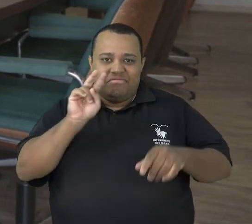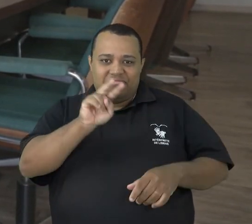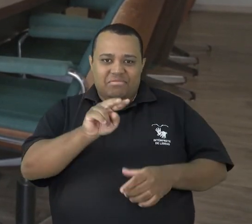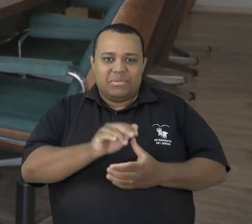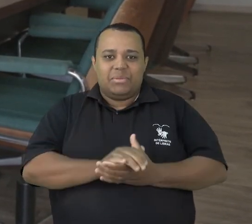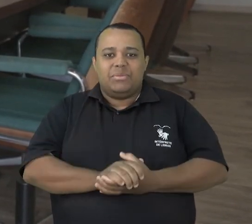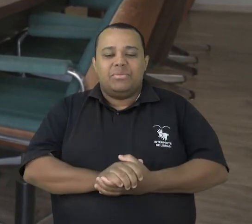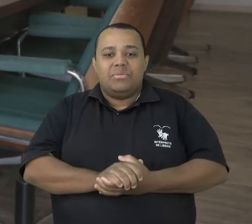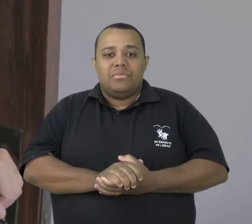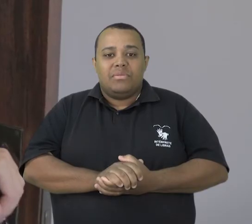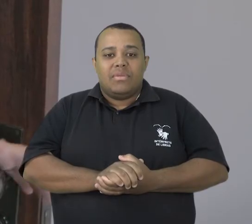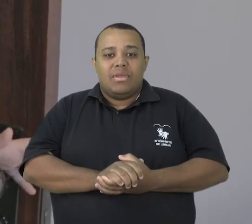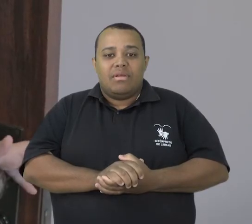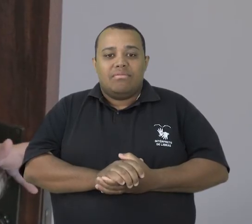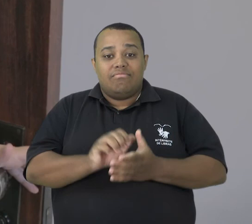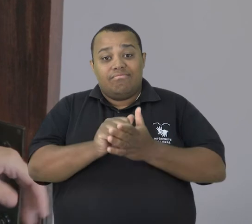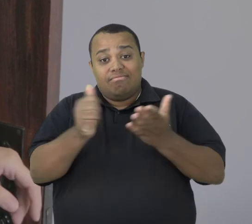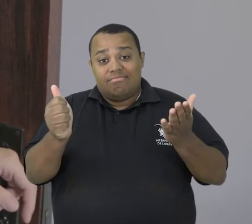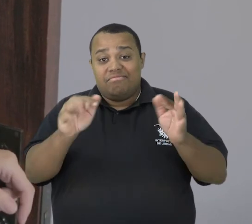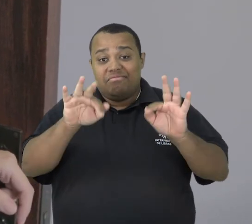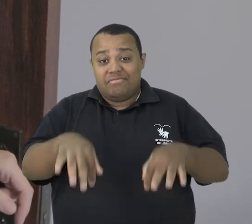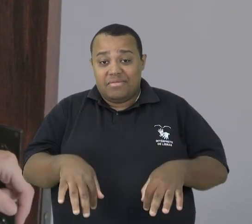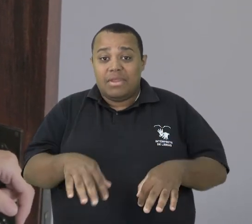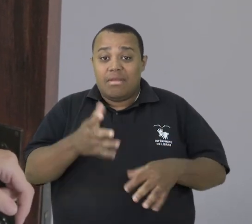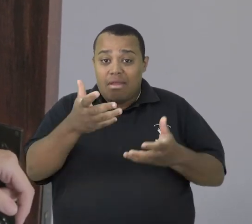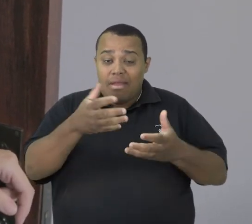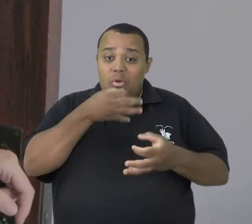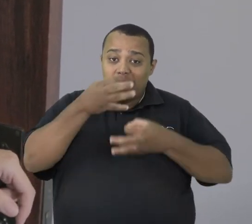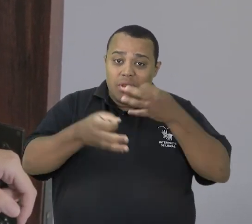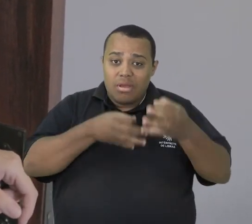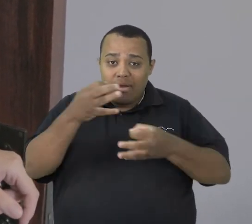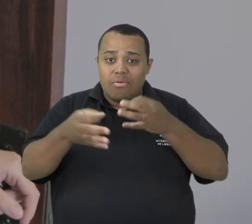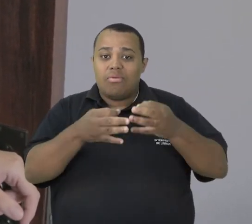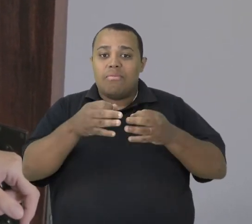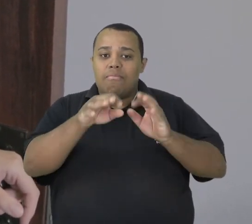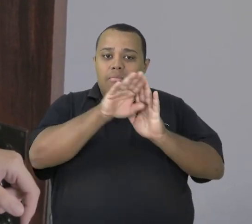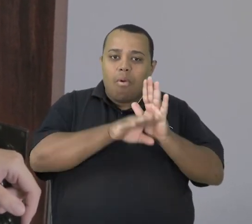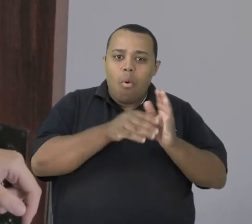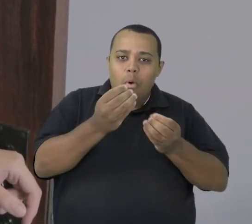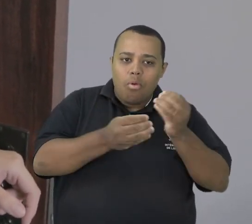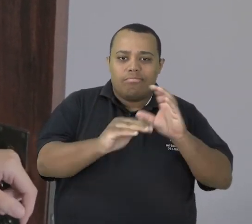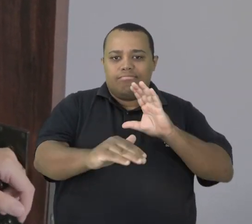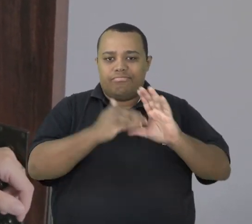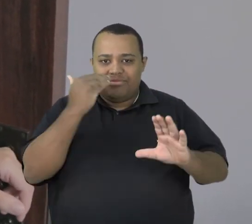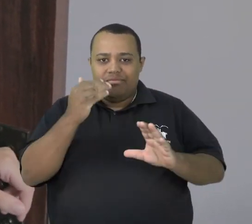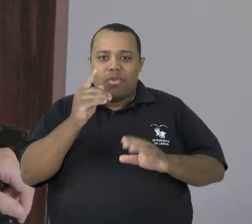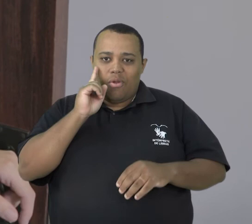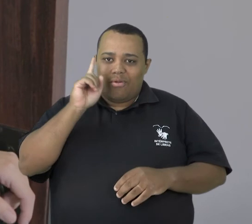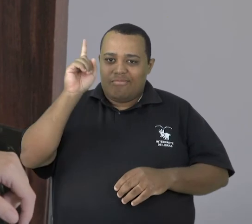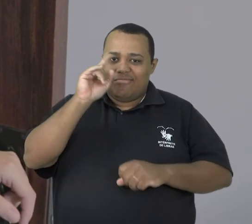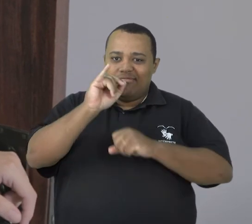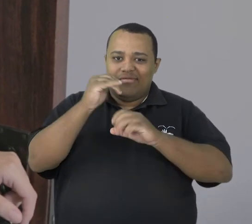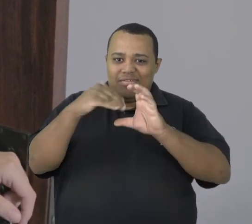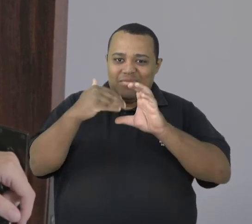.br E a agenda de hoje termina aqui. Se quiser enviar sugestões de pauta para a gente, basta mandar um e-mail